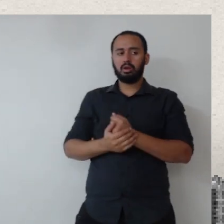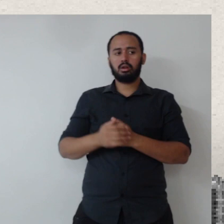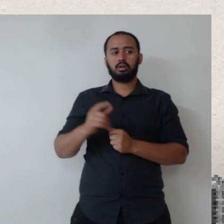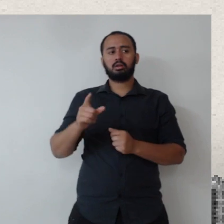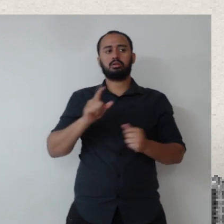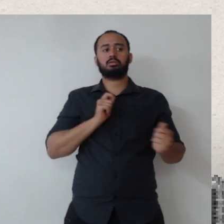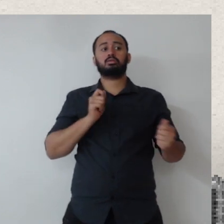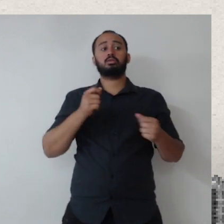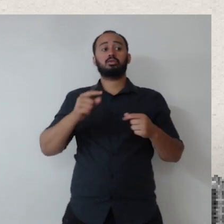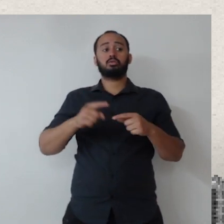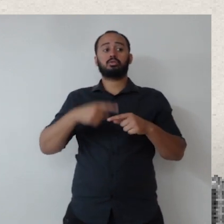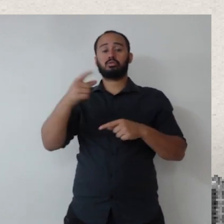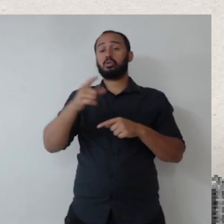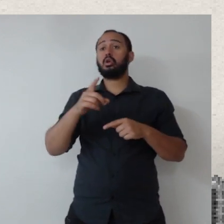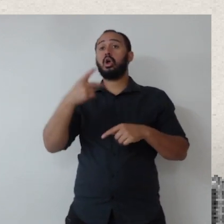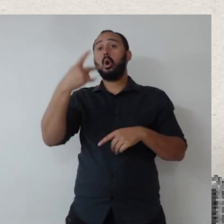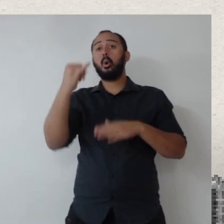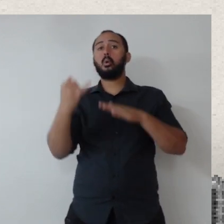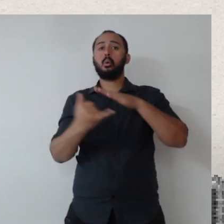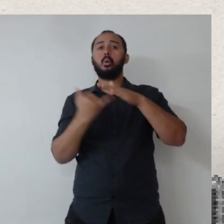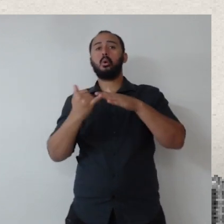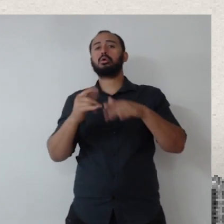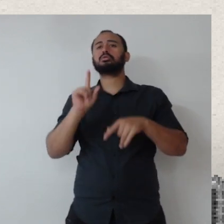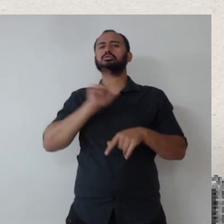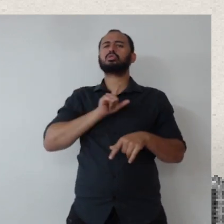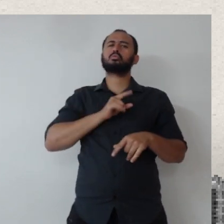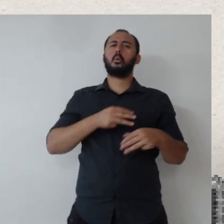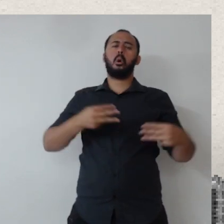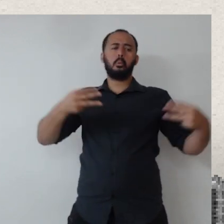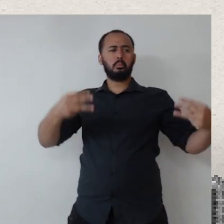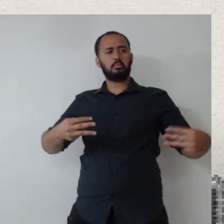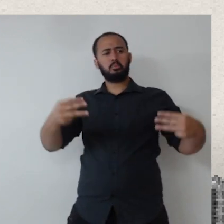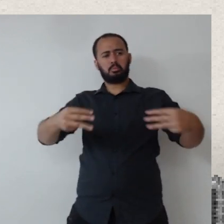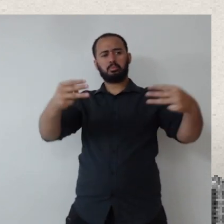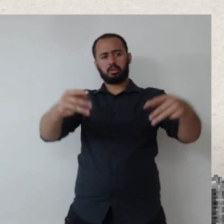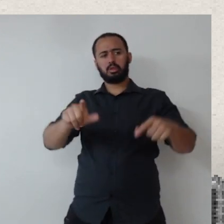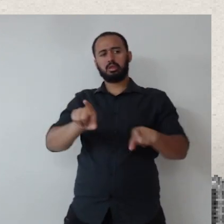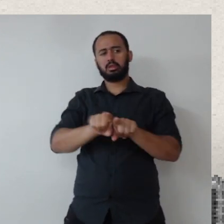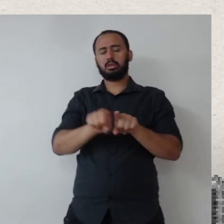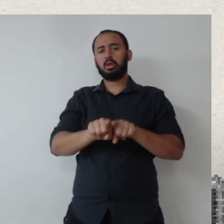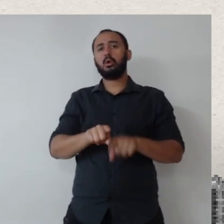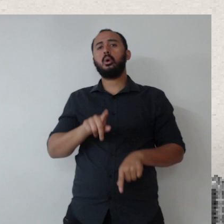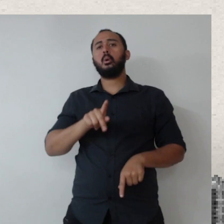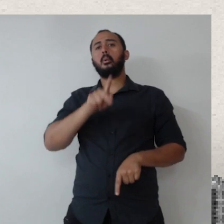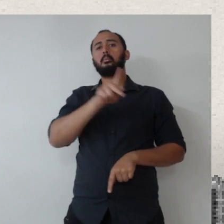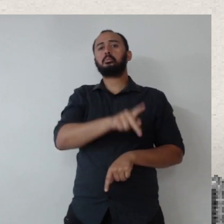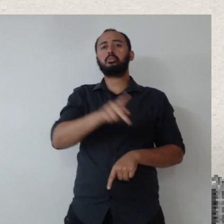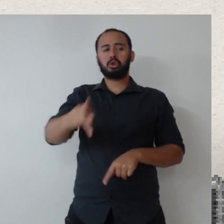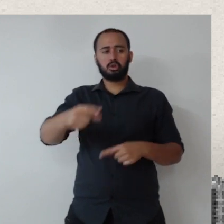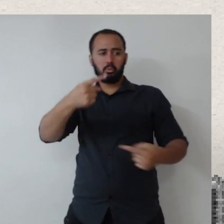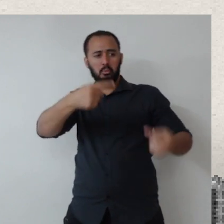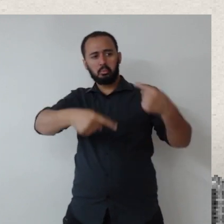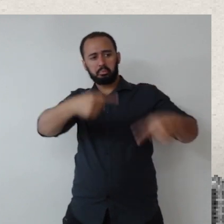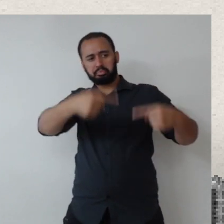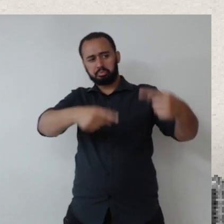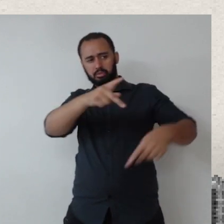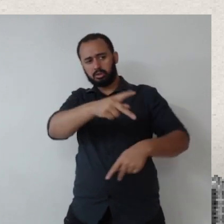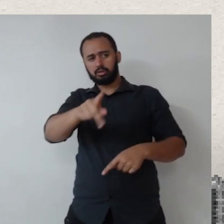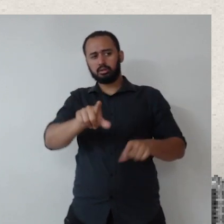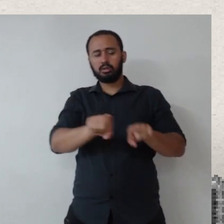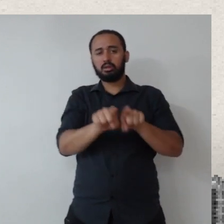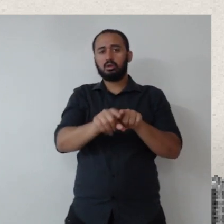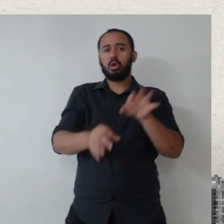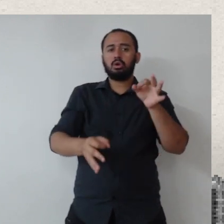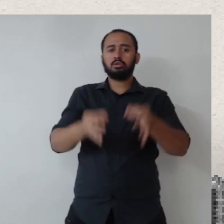aí entrar realmente nas competências das outras instituições, né? Dos ministérios que elaboram políticas públicas, por exemplo, ou até do judiciário, né? O